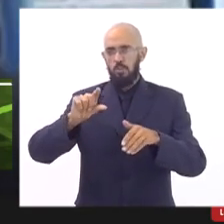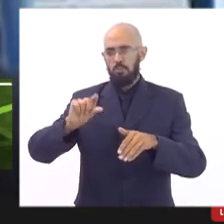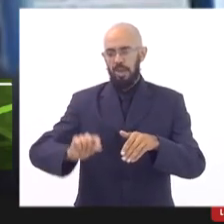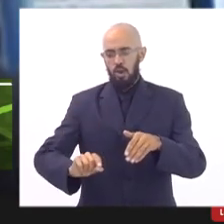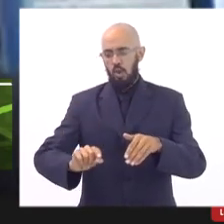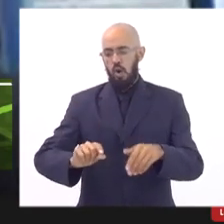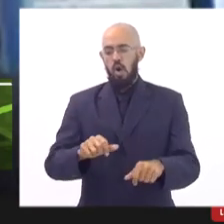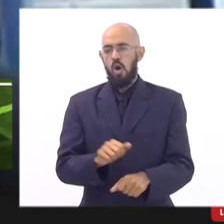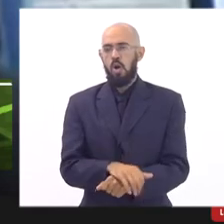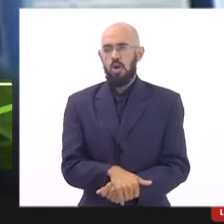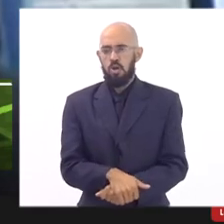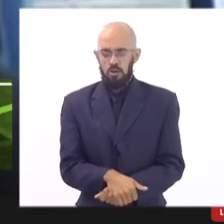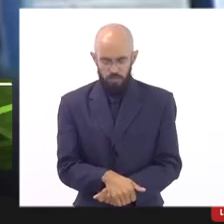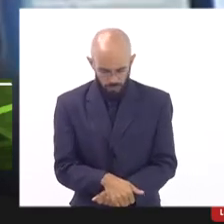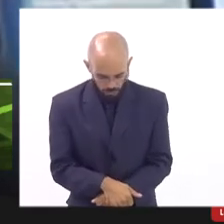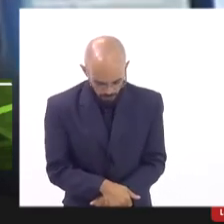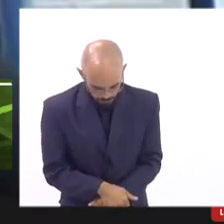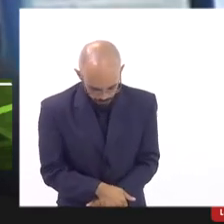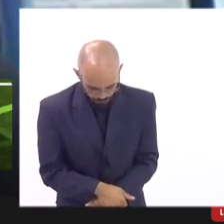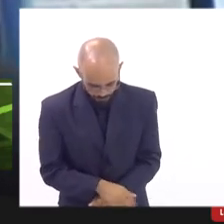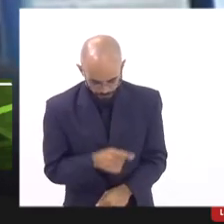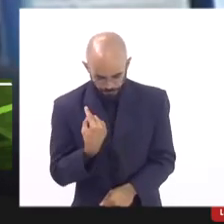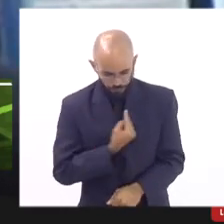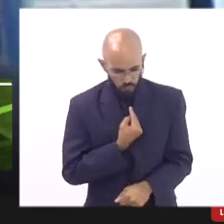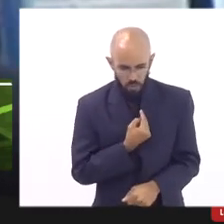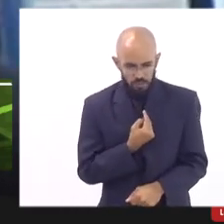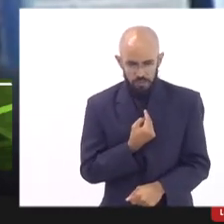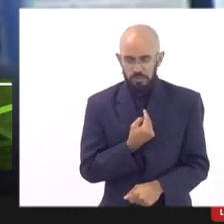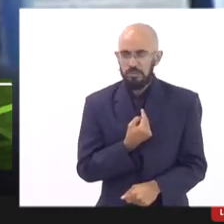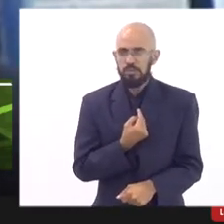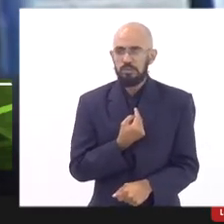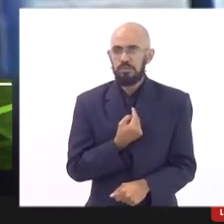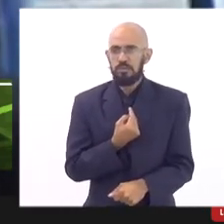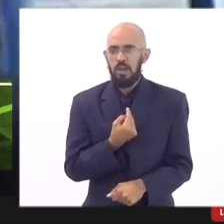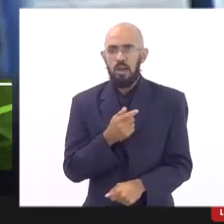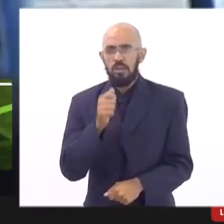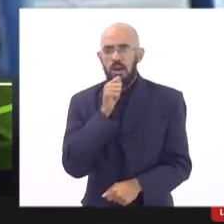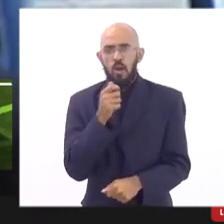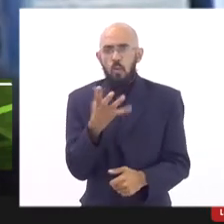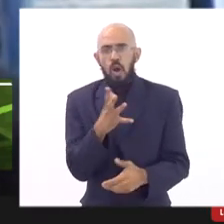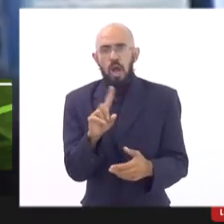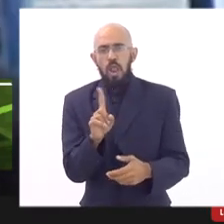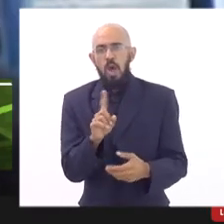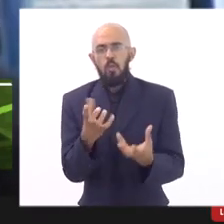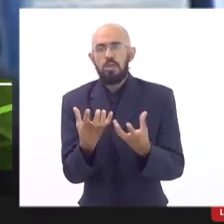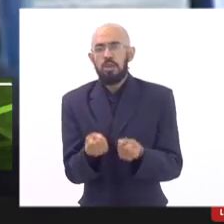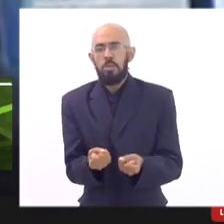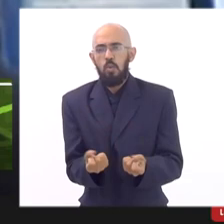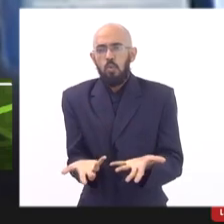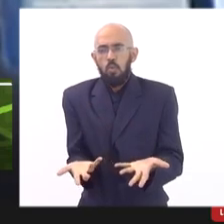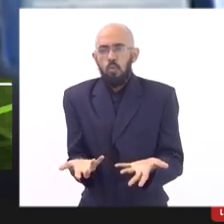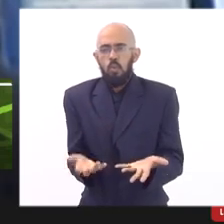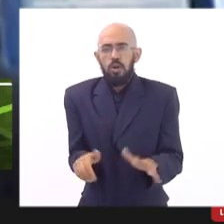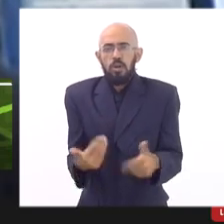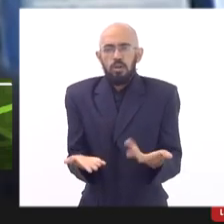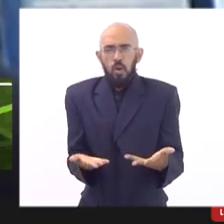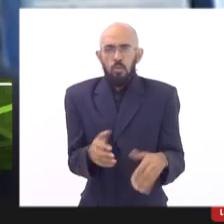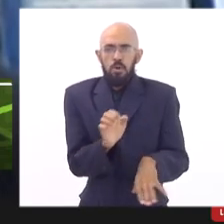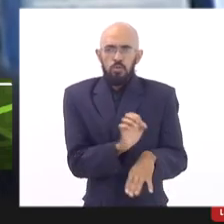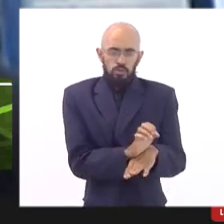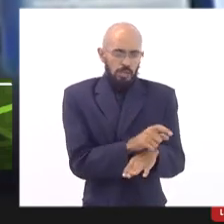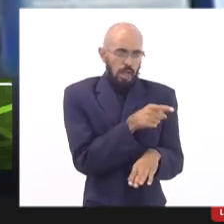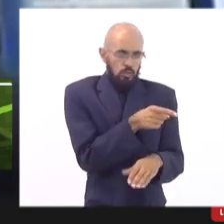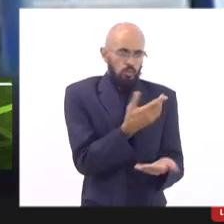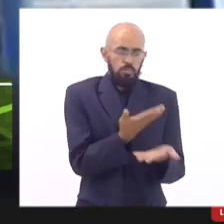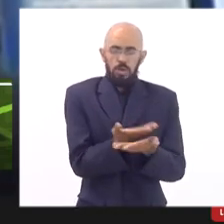mais cabe salientar a gente assina como não recebido entendeu então para o Estado e para as